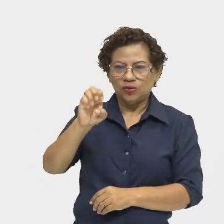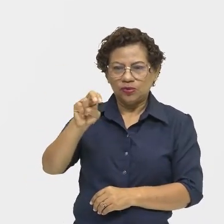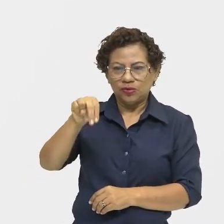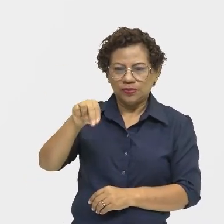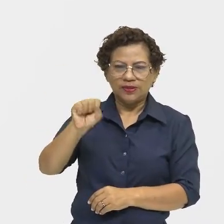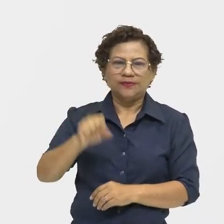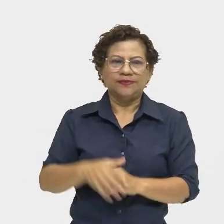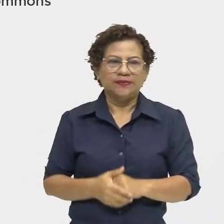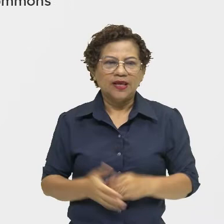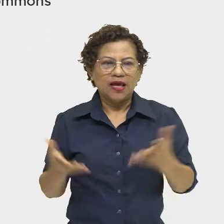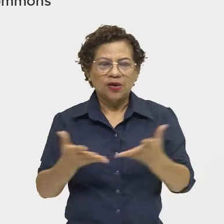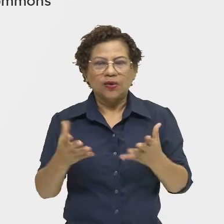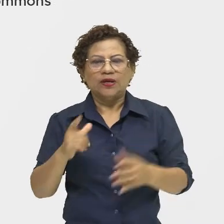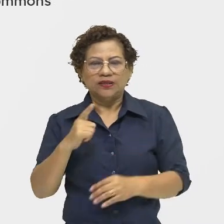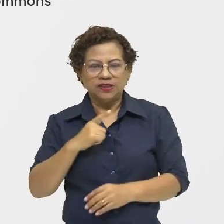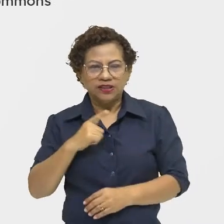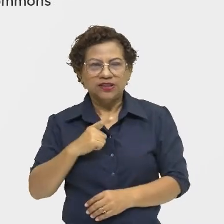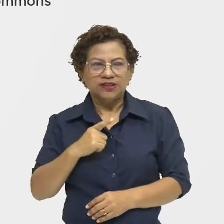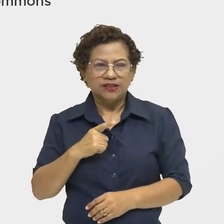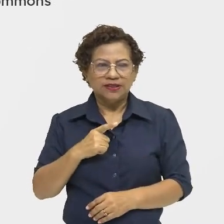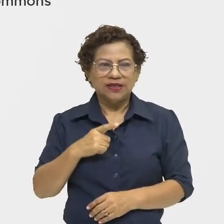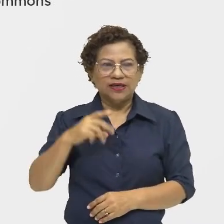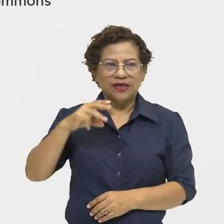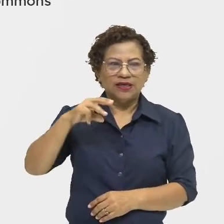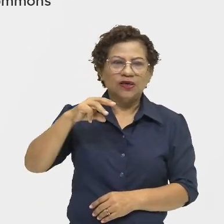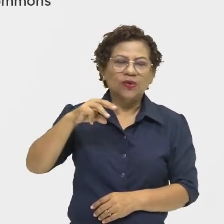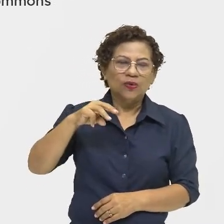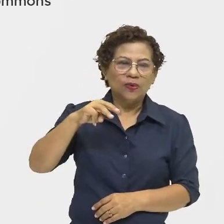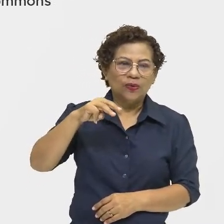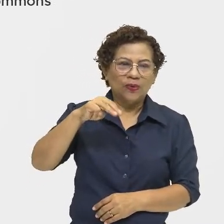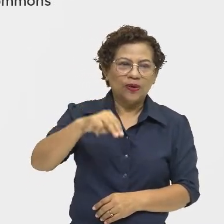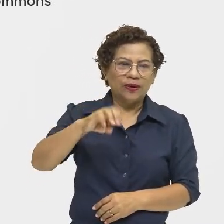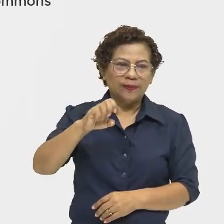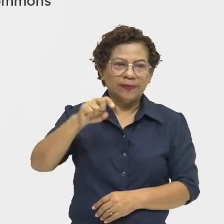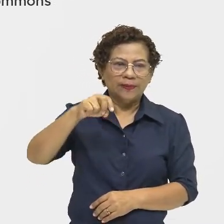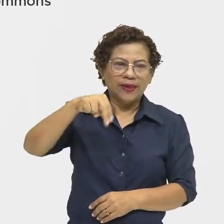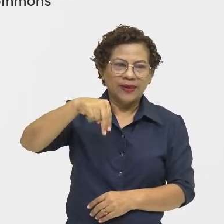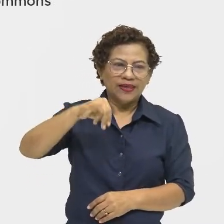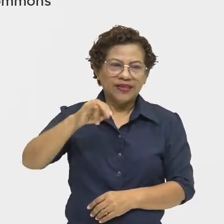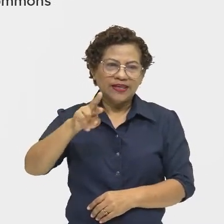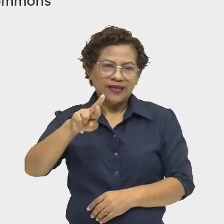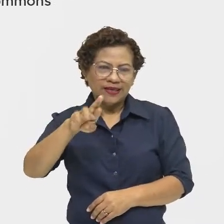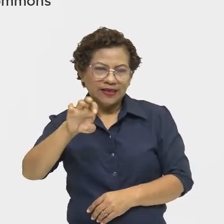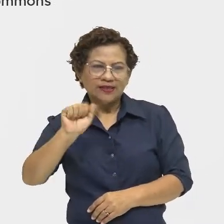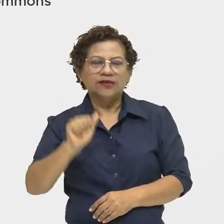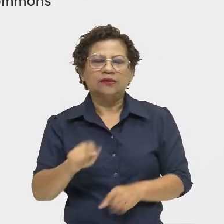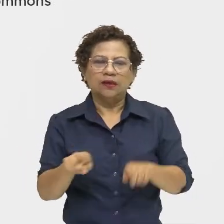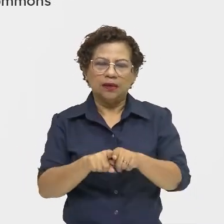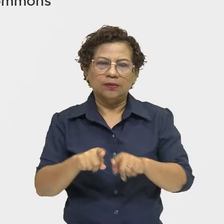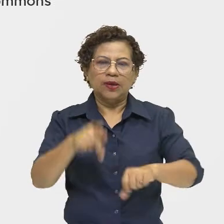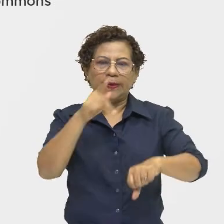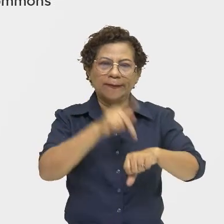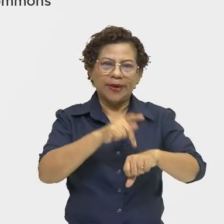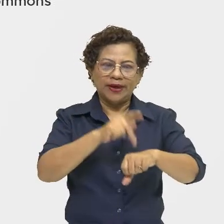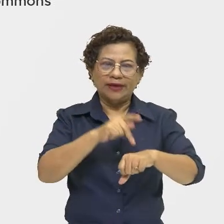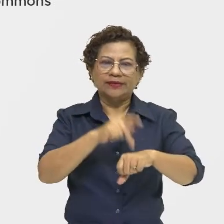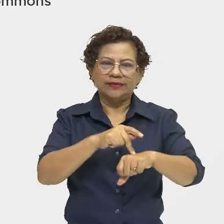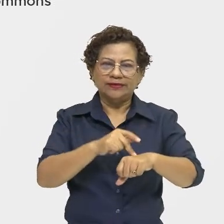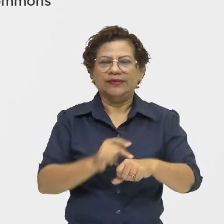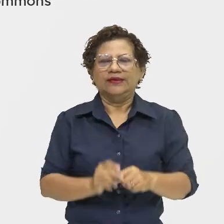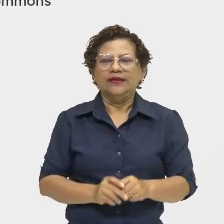meníres, vamos ver? Que também foi deixado, né? Que são grandes pedras cravadas no chão de forma